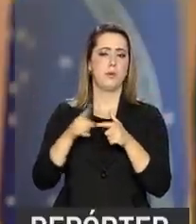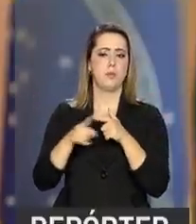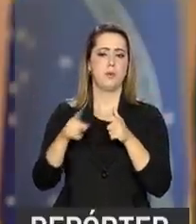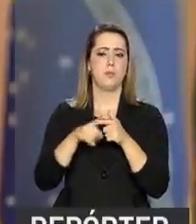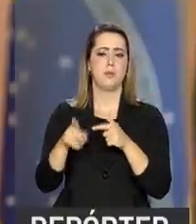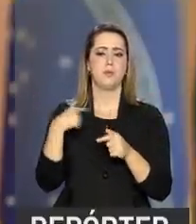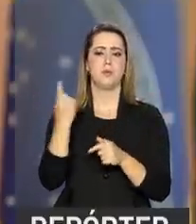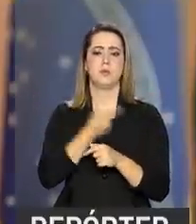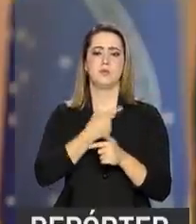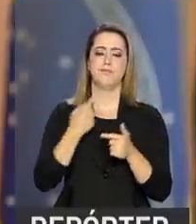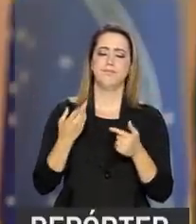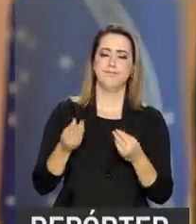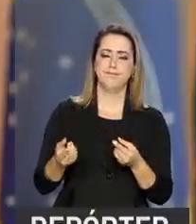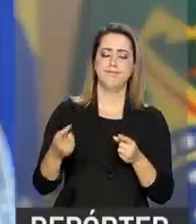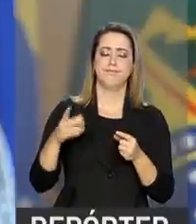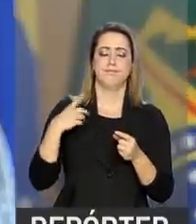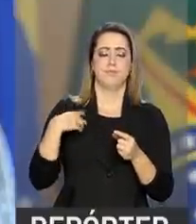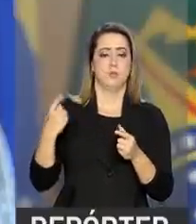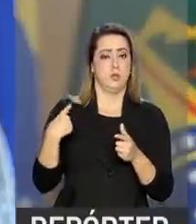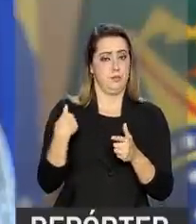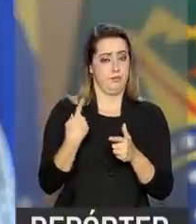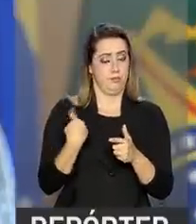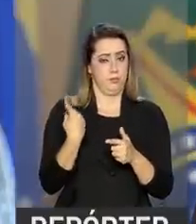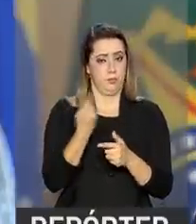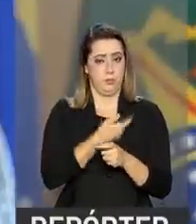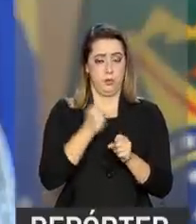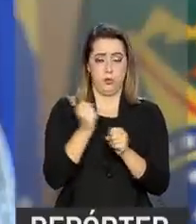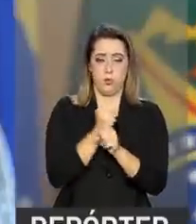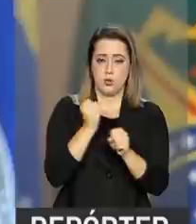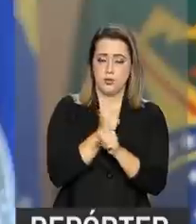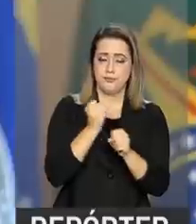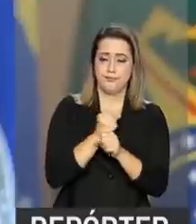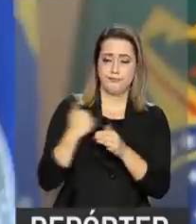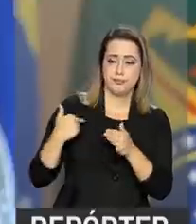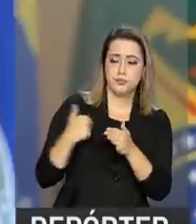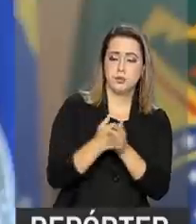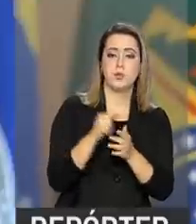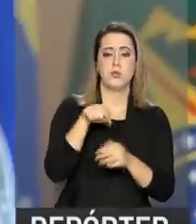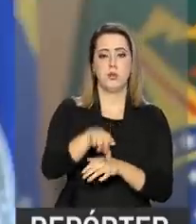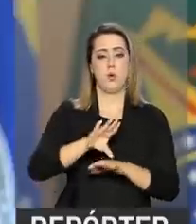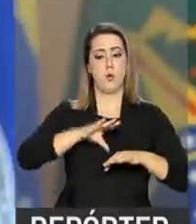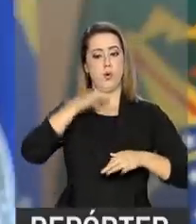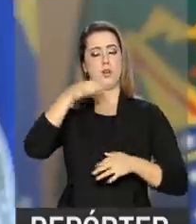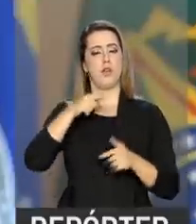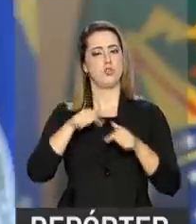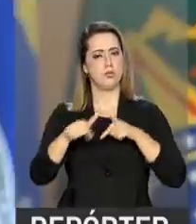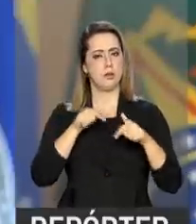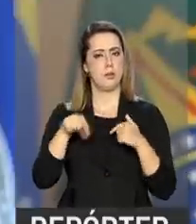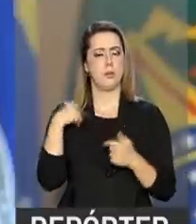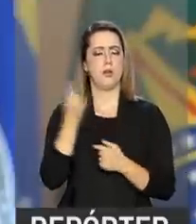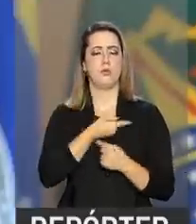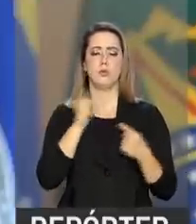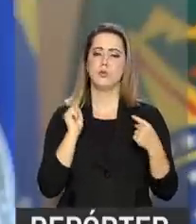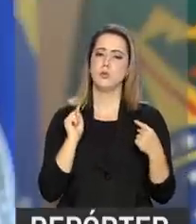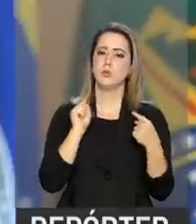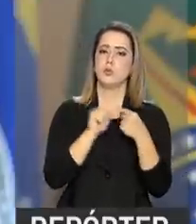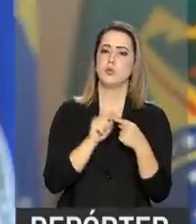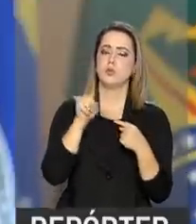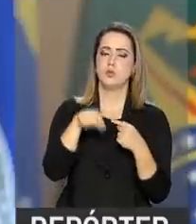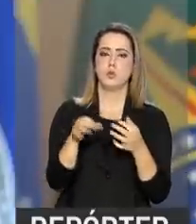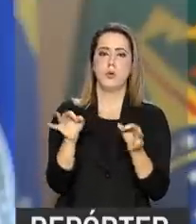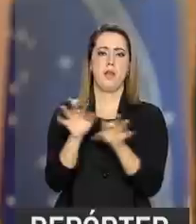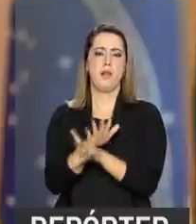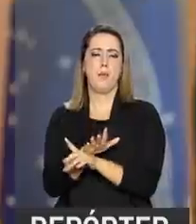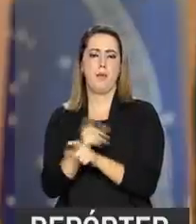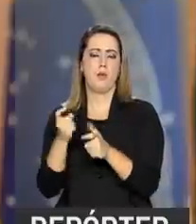que tanto nos prejudicou nos últimos anos. Com essa medida, convenhamos, corajosa, o nosso grande objetivo não é cobrir o